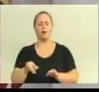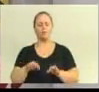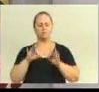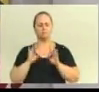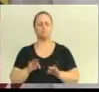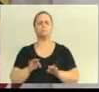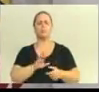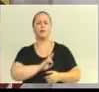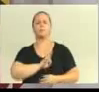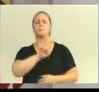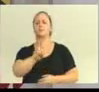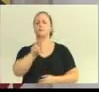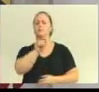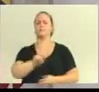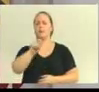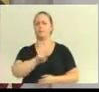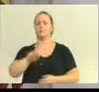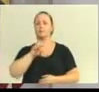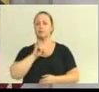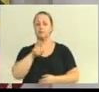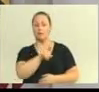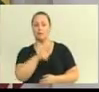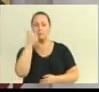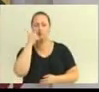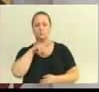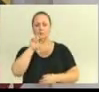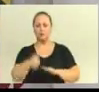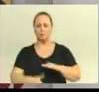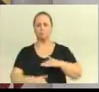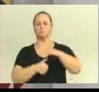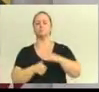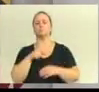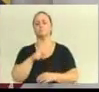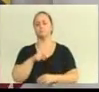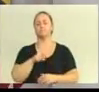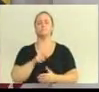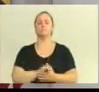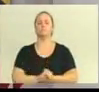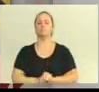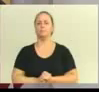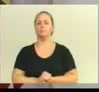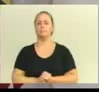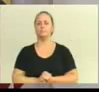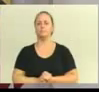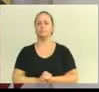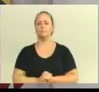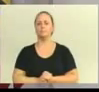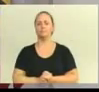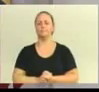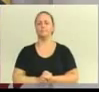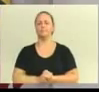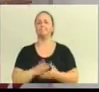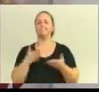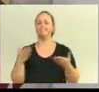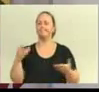a representação que se for assim otorgada ao amigo para que represente aquela população. Senhores, vereador Marcos da Rosa,